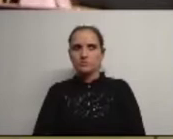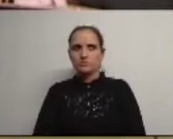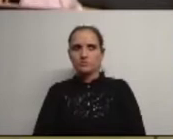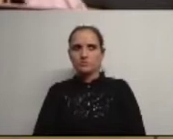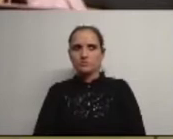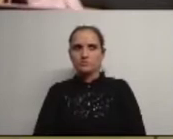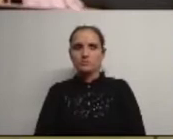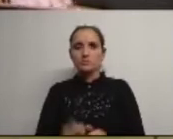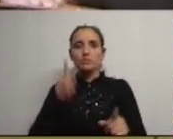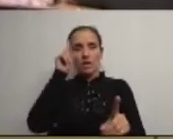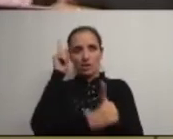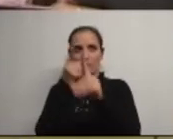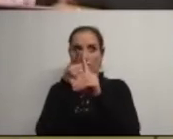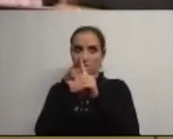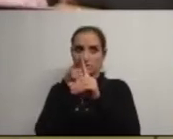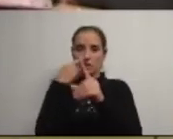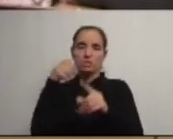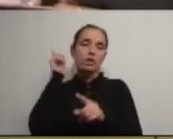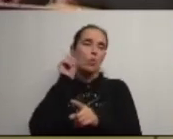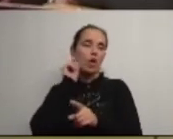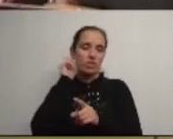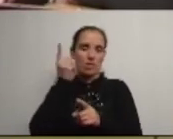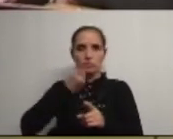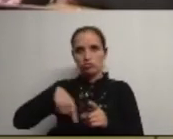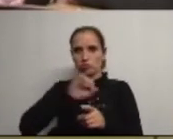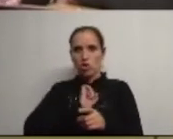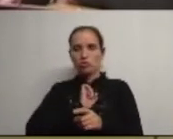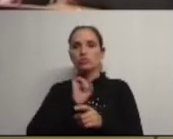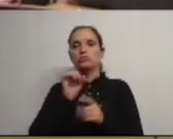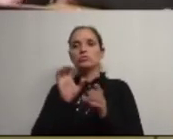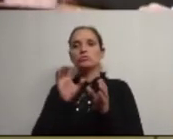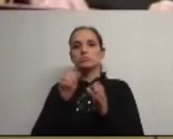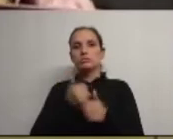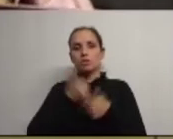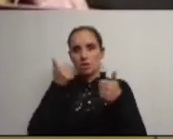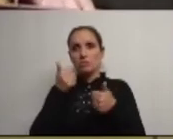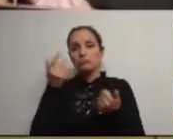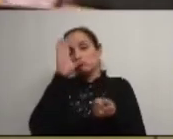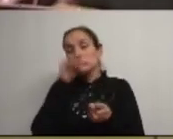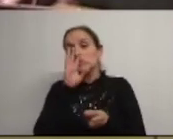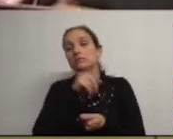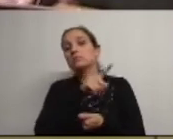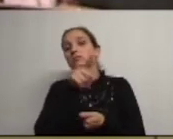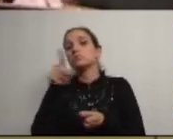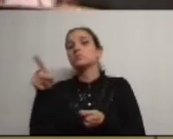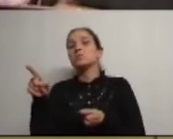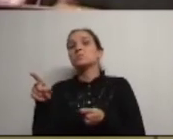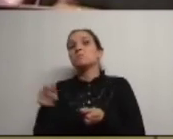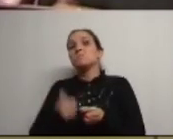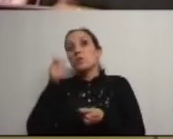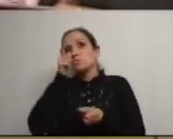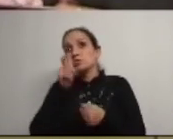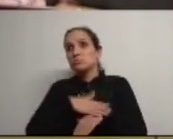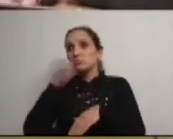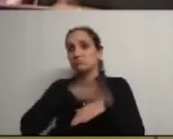uma referência e ter qualidade no nosso concelho não sei se vocês advogam mandar as pessoas de